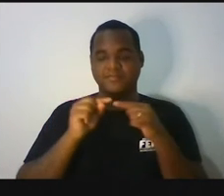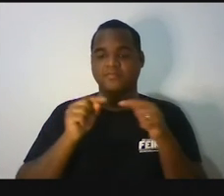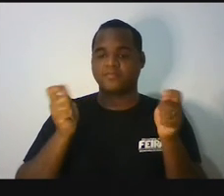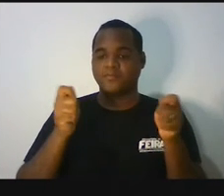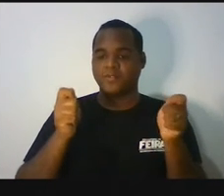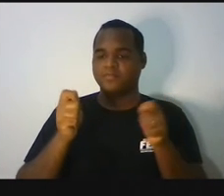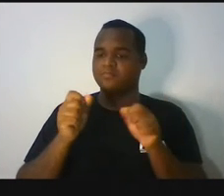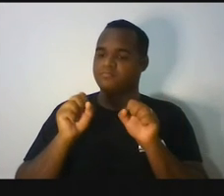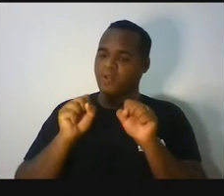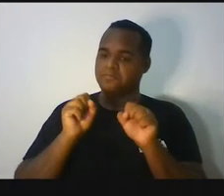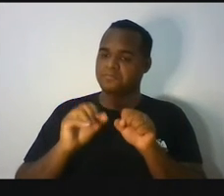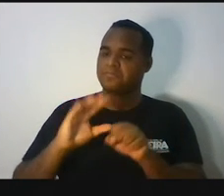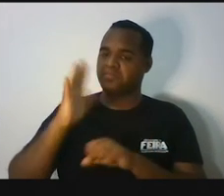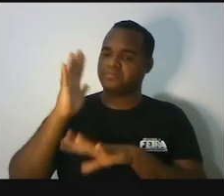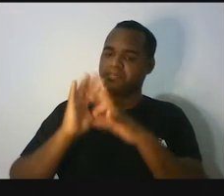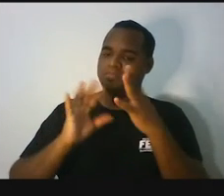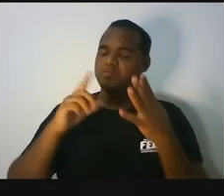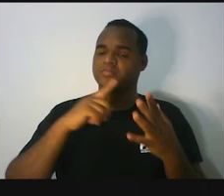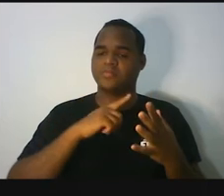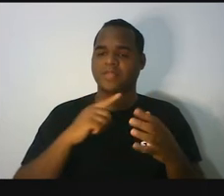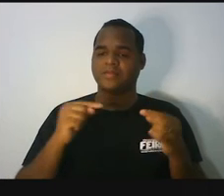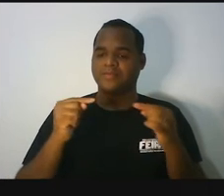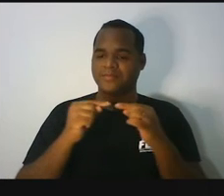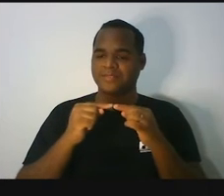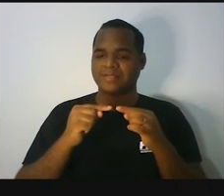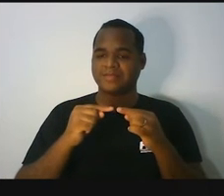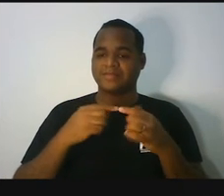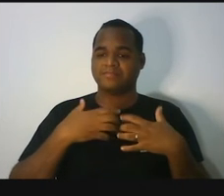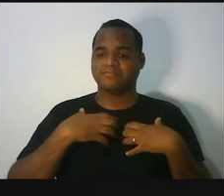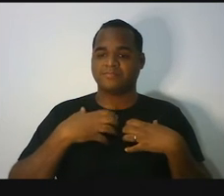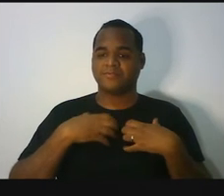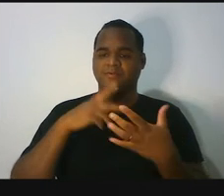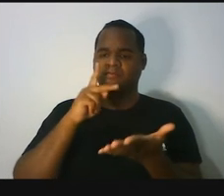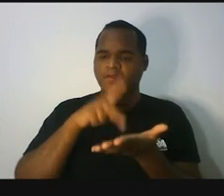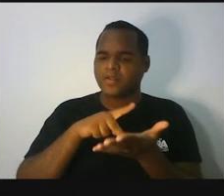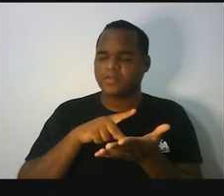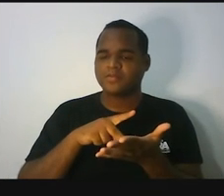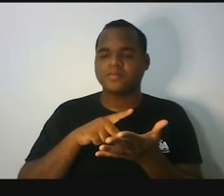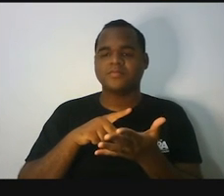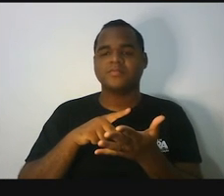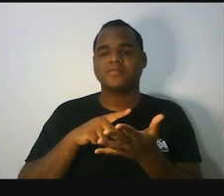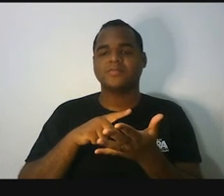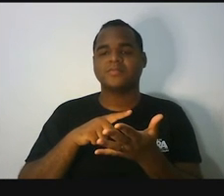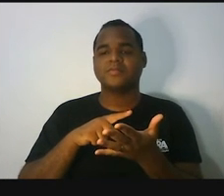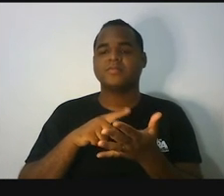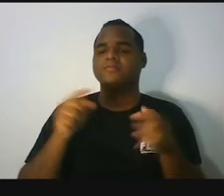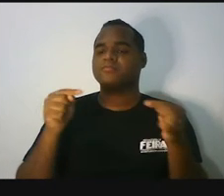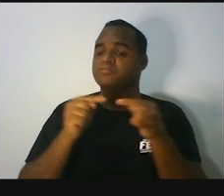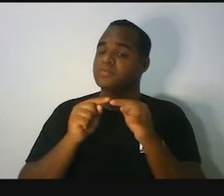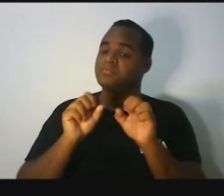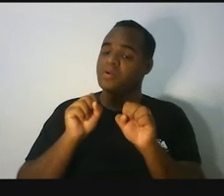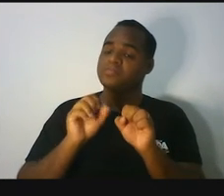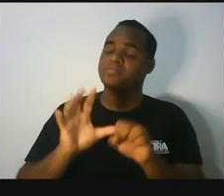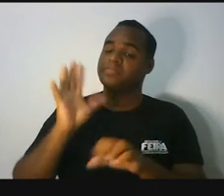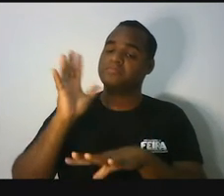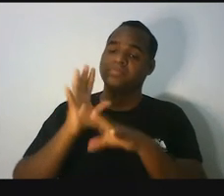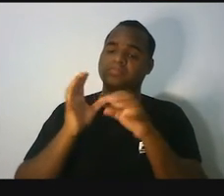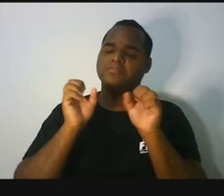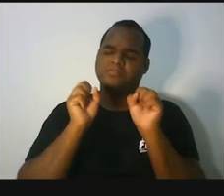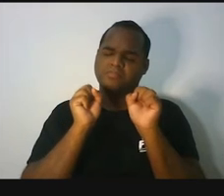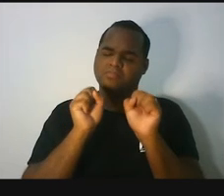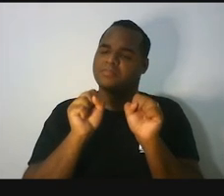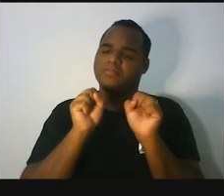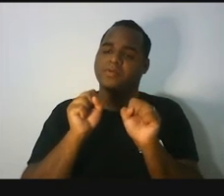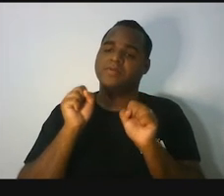hipotética. Tá? Não é uma situação real, mas é uma situação hipotética que pode ser